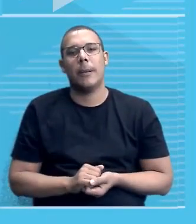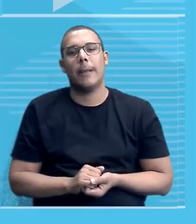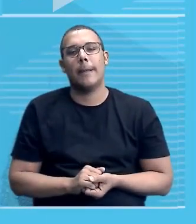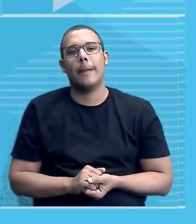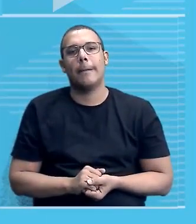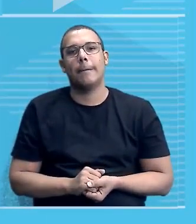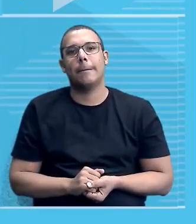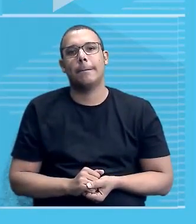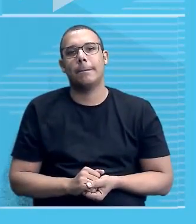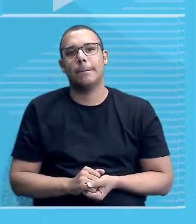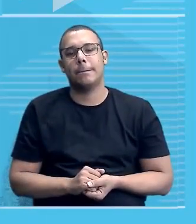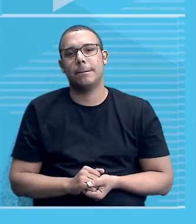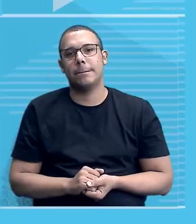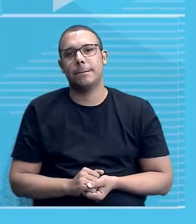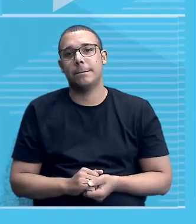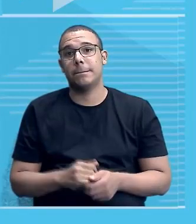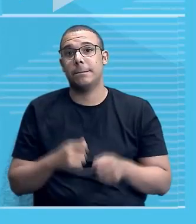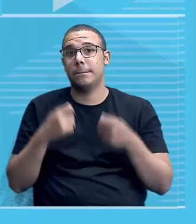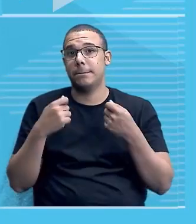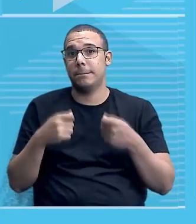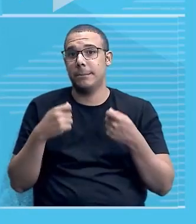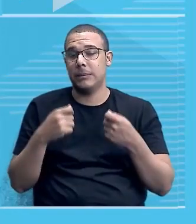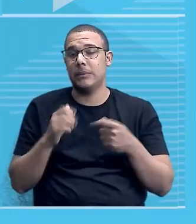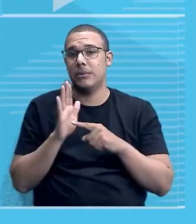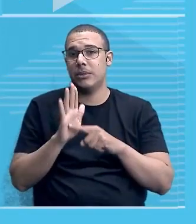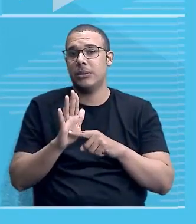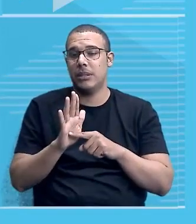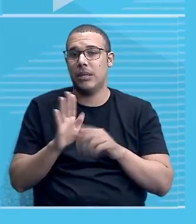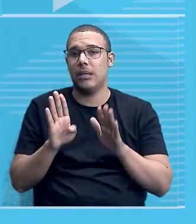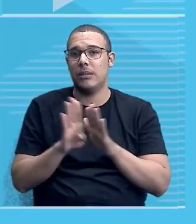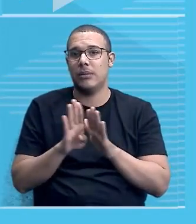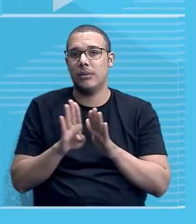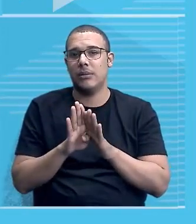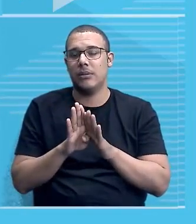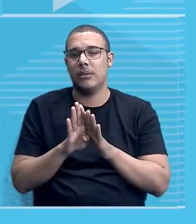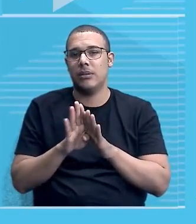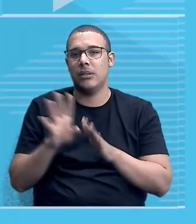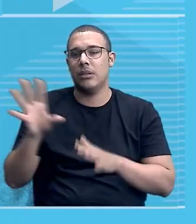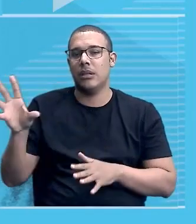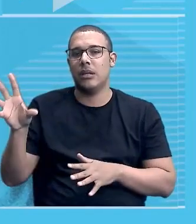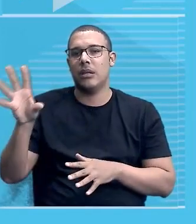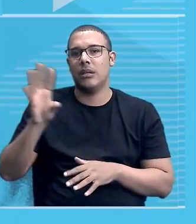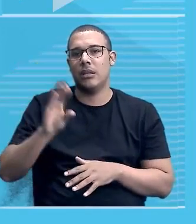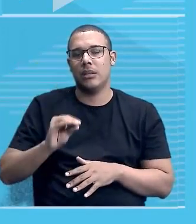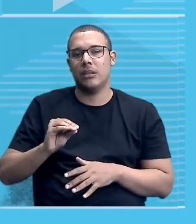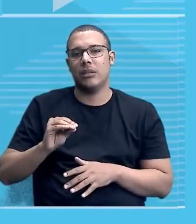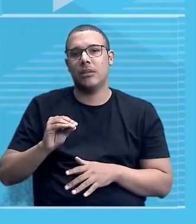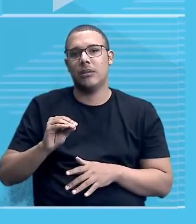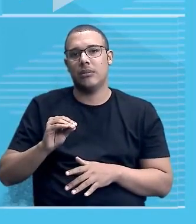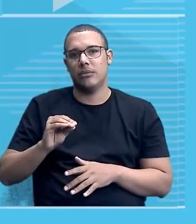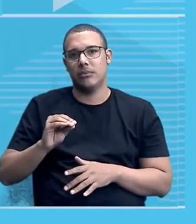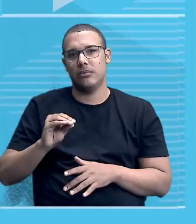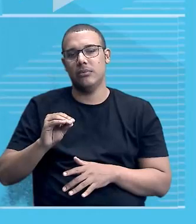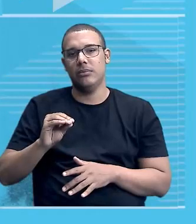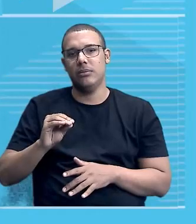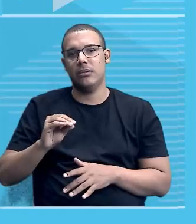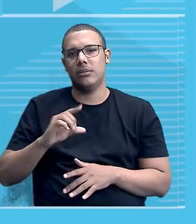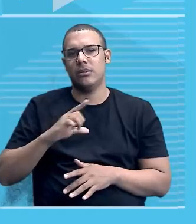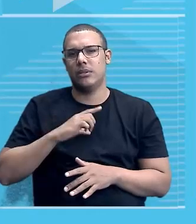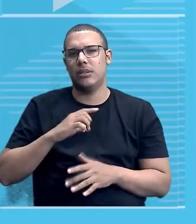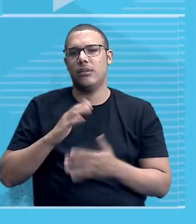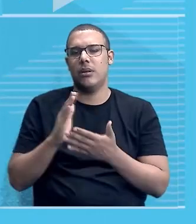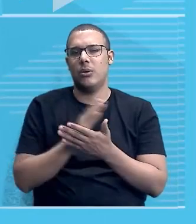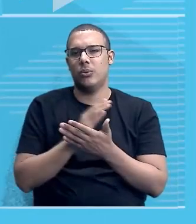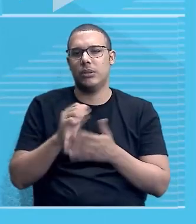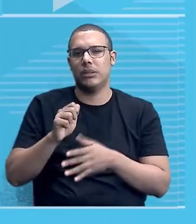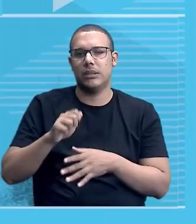É preciso destacar também que o continente africano, ele teve significativas áreas